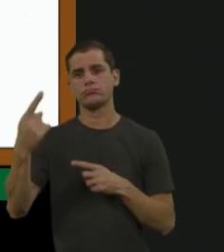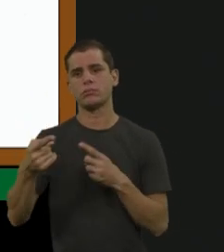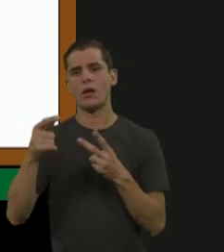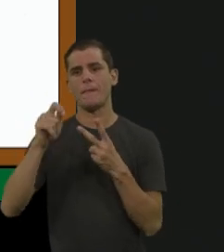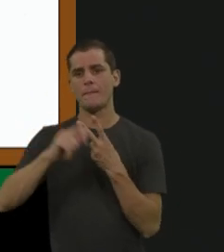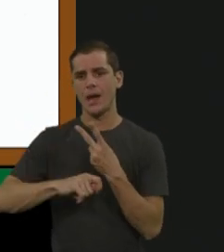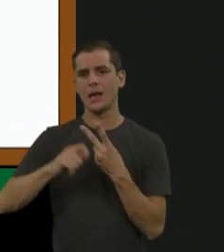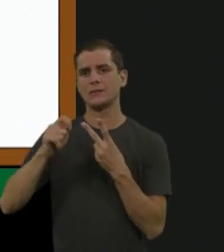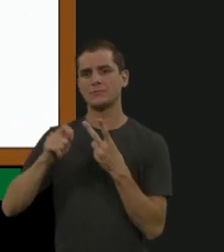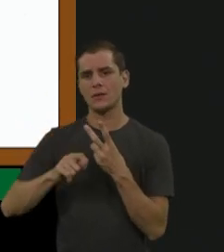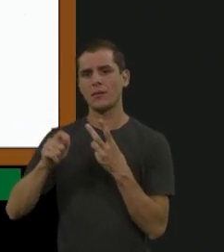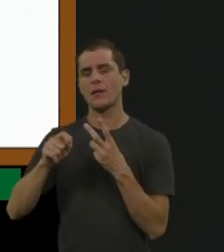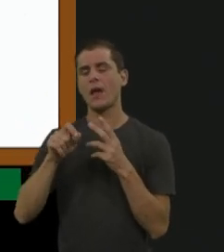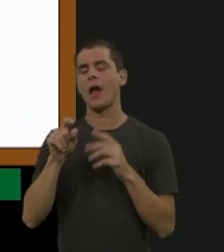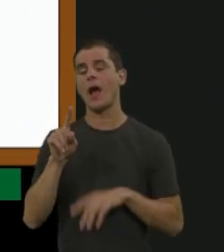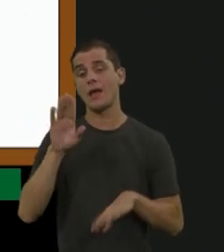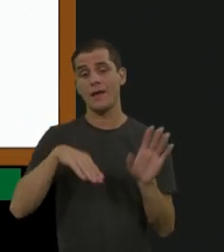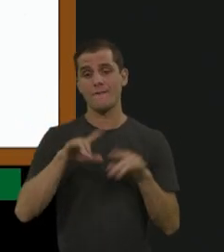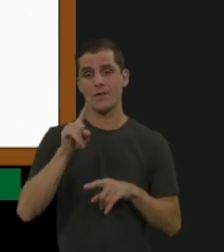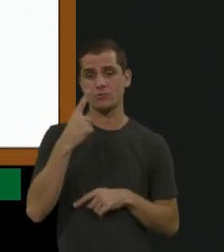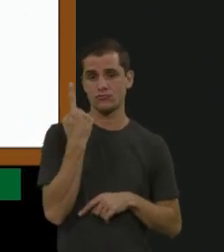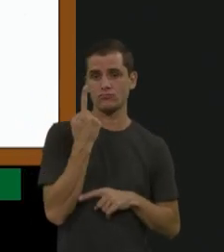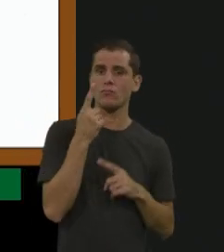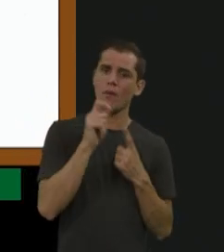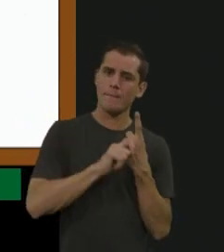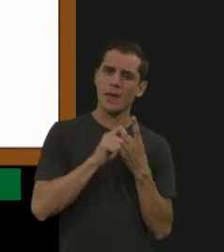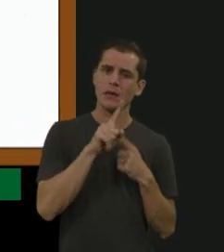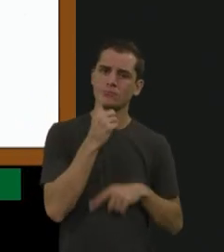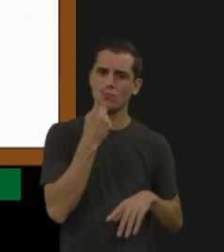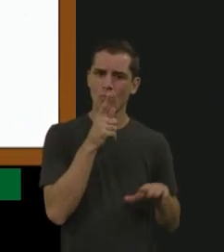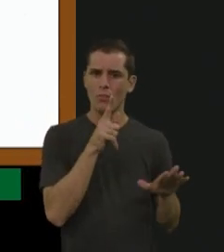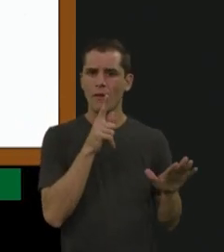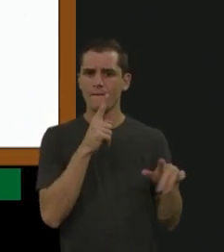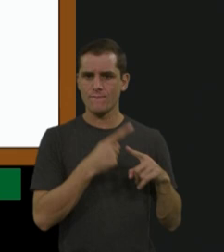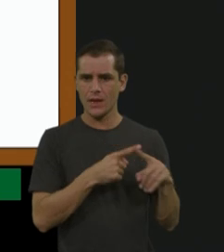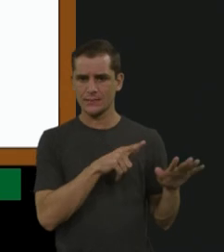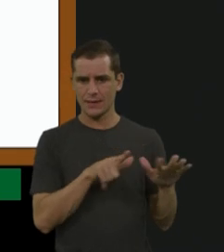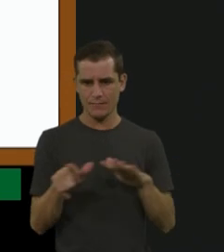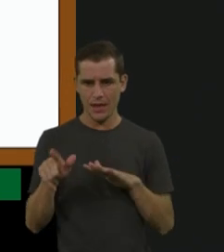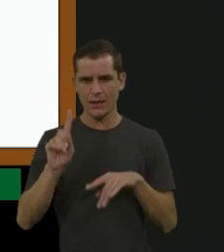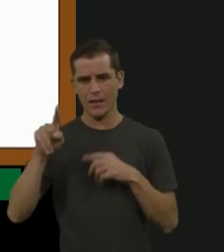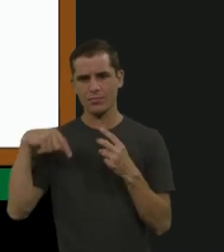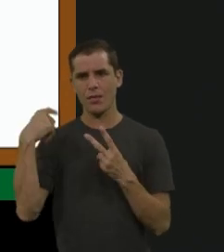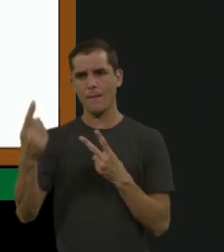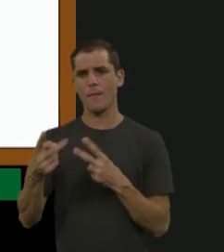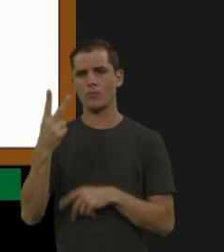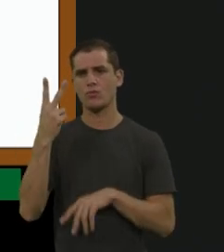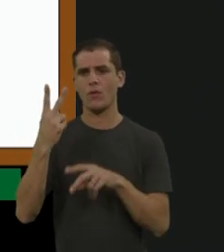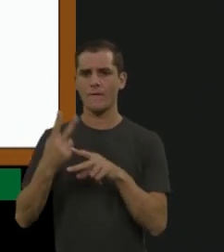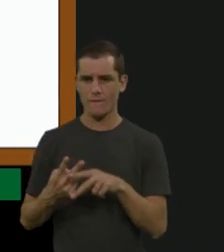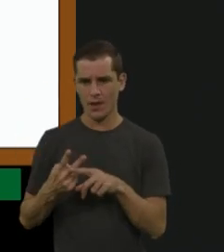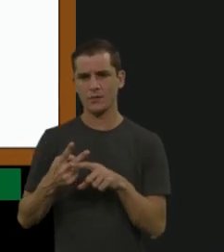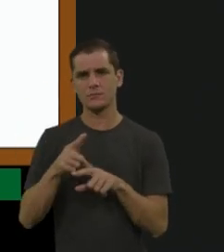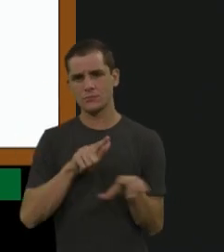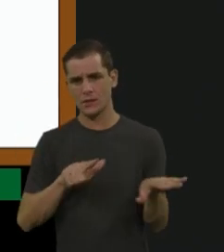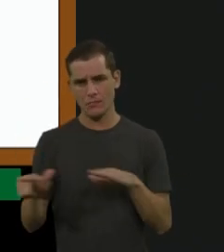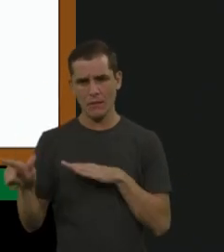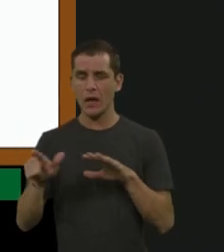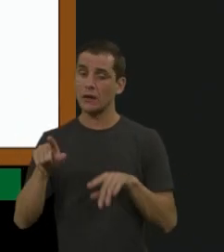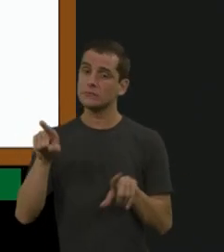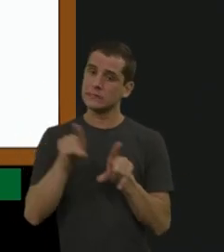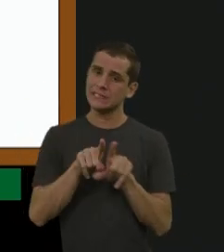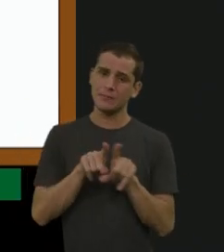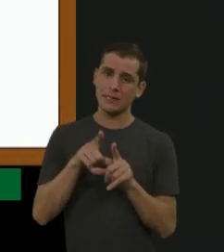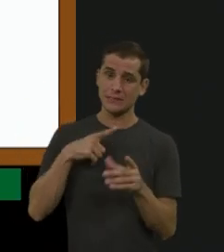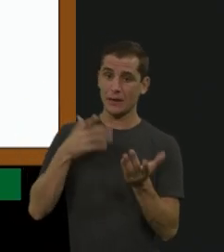três vezes por semana. Sempre acompanhamento da pediatria, porque o fator é baseado no peso. Então, a gente tem que ver essa criança